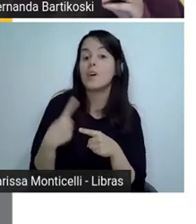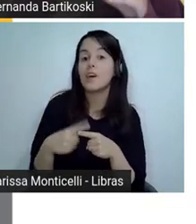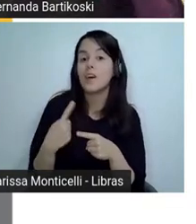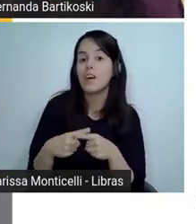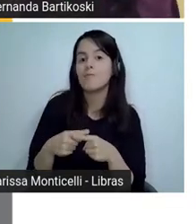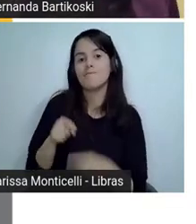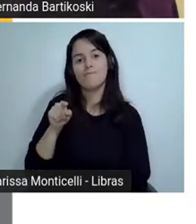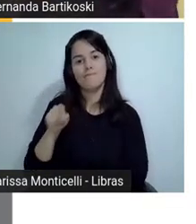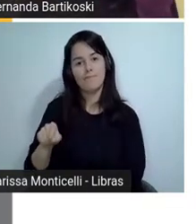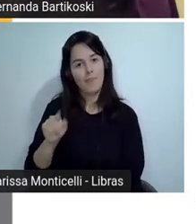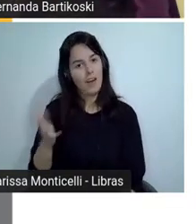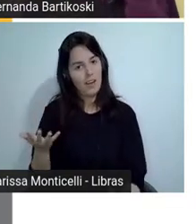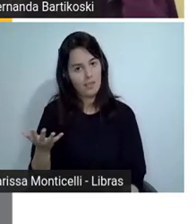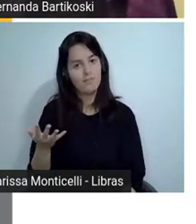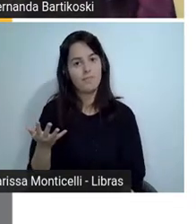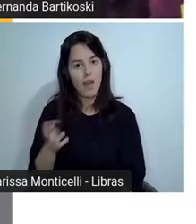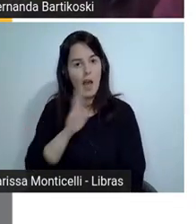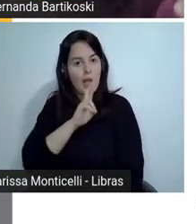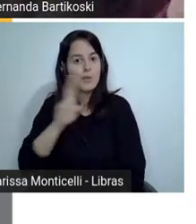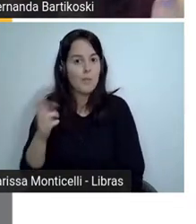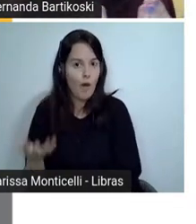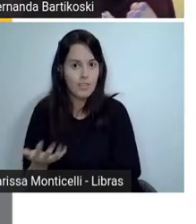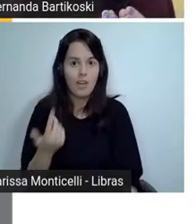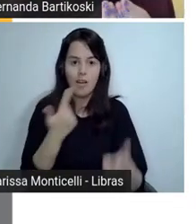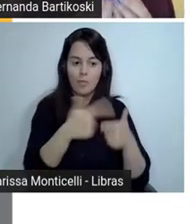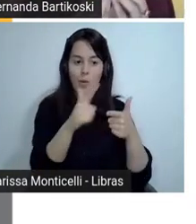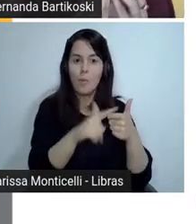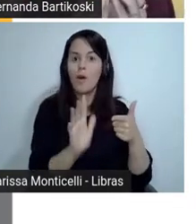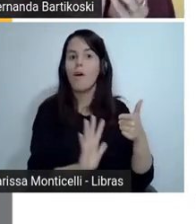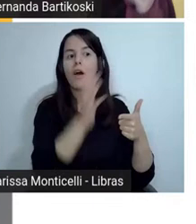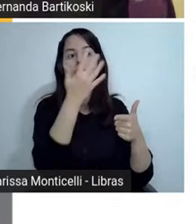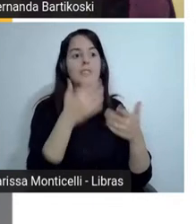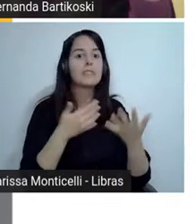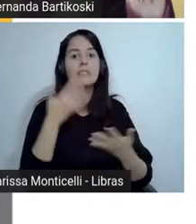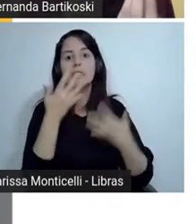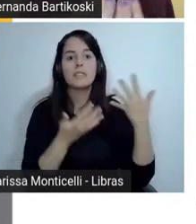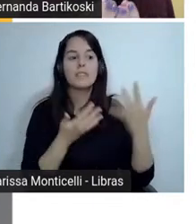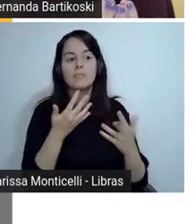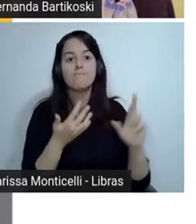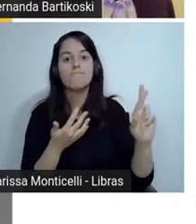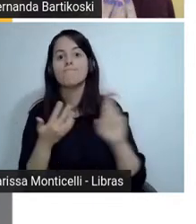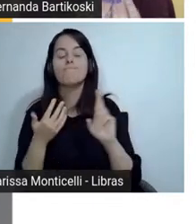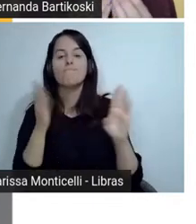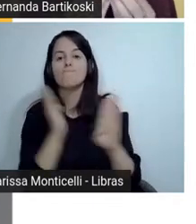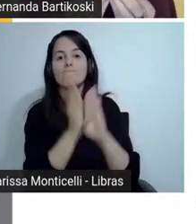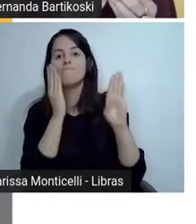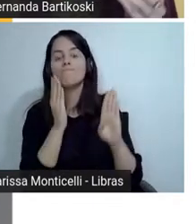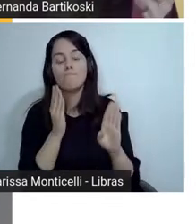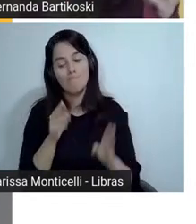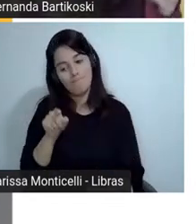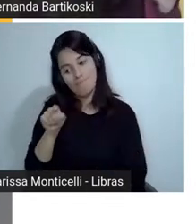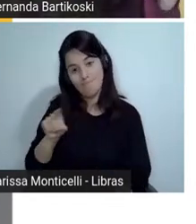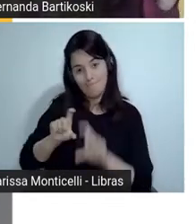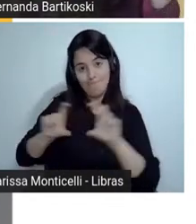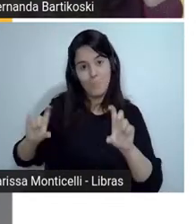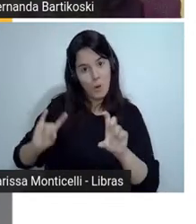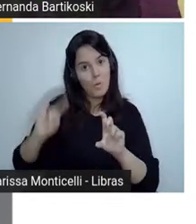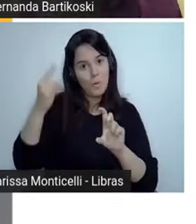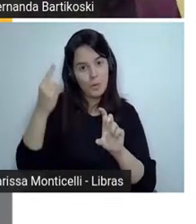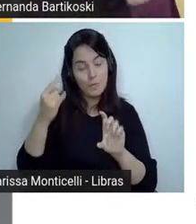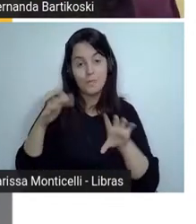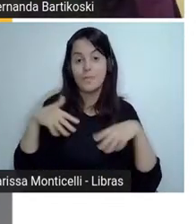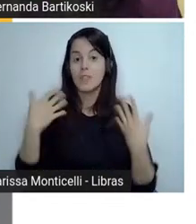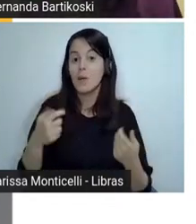lá vai ser desvendado esse mistério esse enigma do galinheiro então a gente vai primeiro